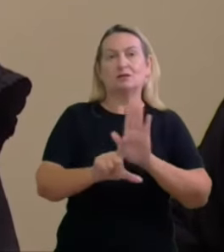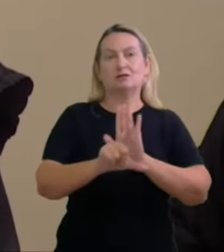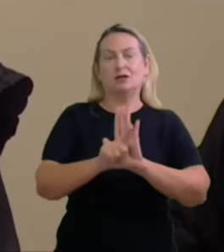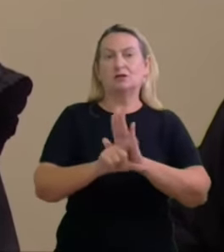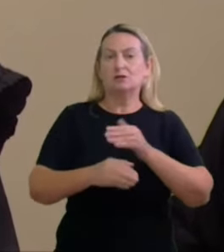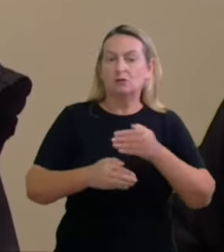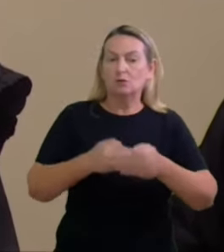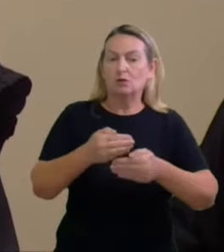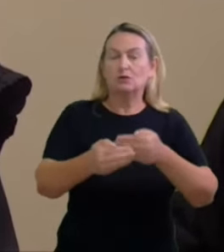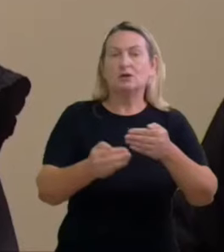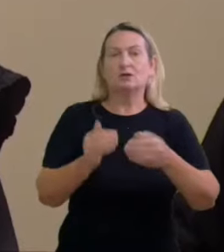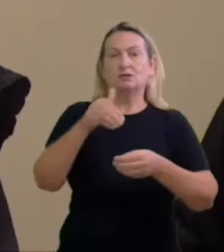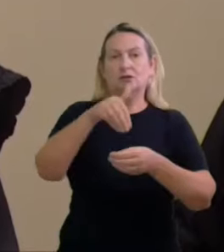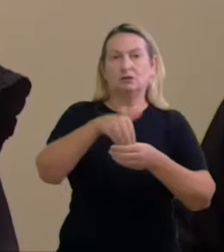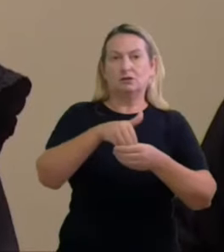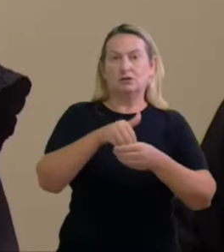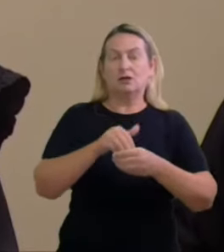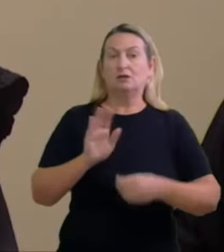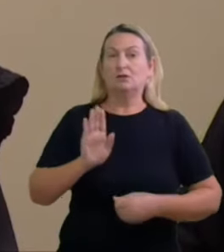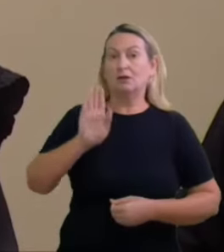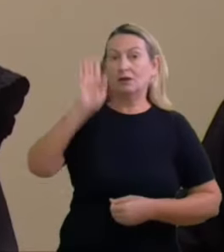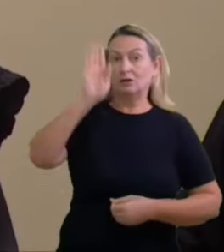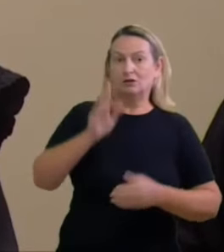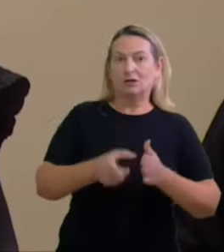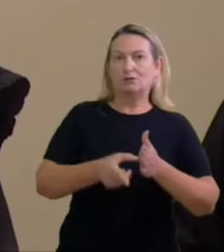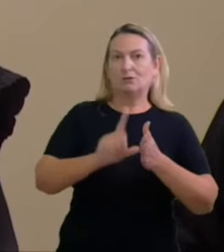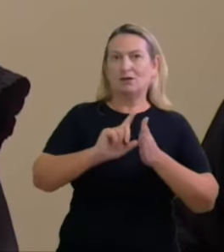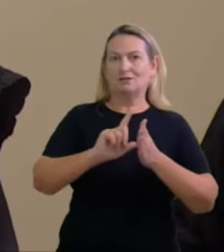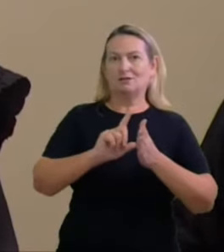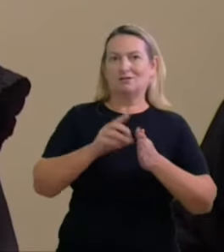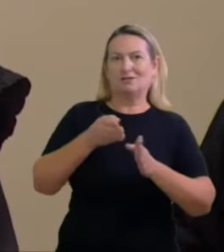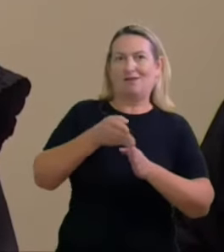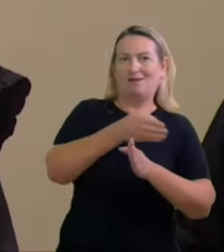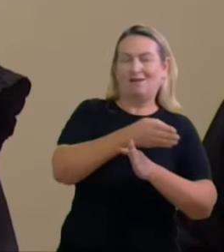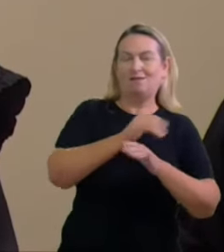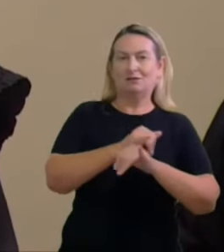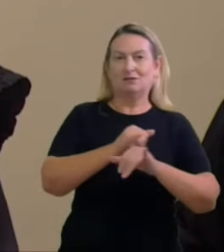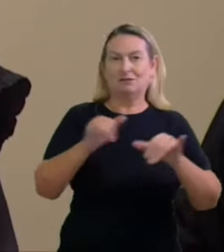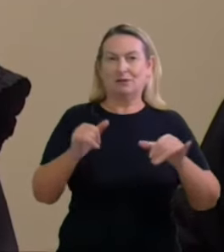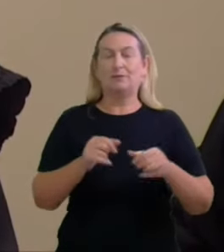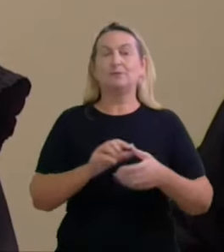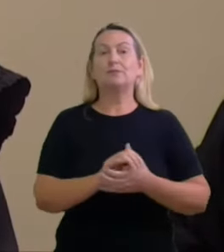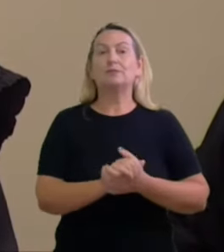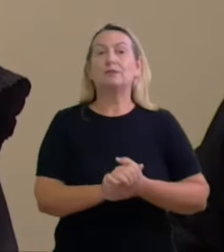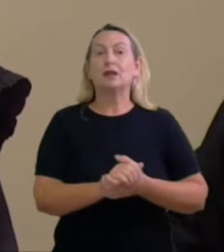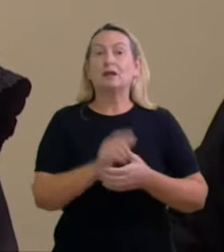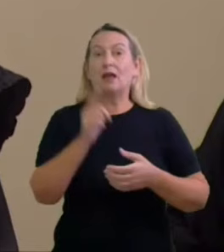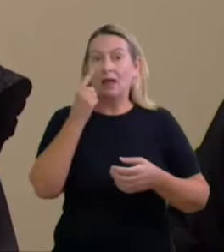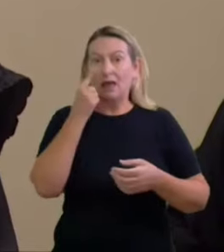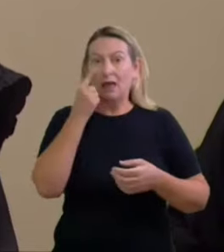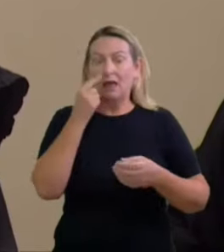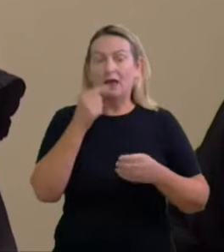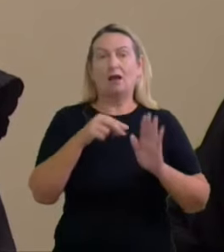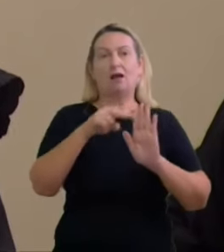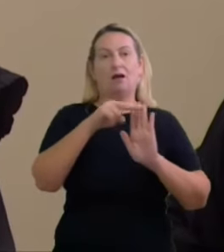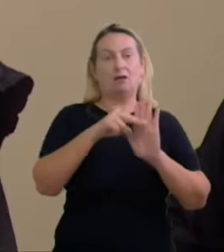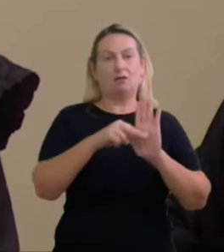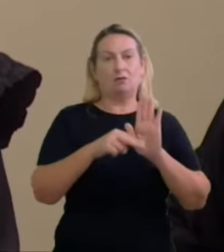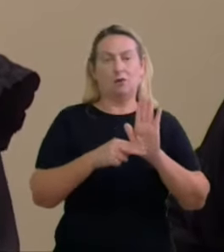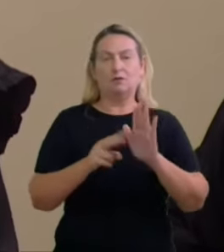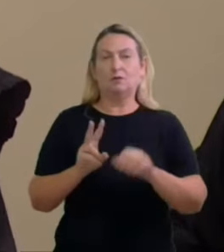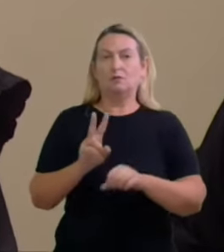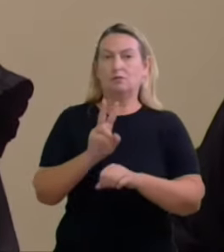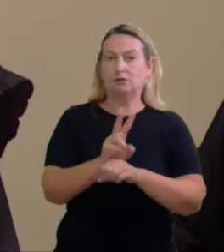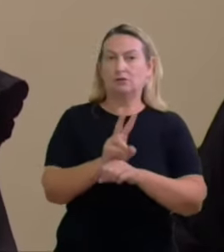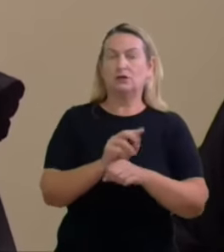o pré-candidato irá concorrer são esses os bens jurídicos constitucionais que a norma almeja proteger e aqui eu cito duas